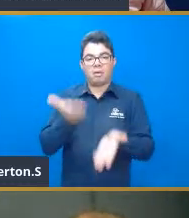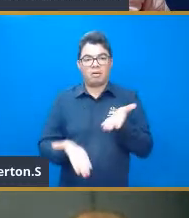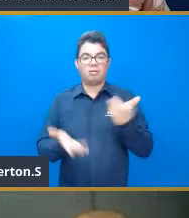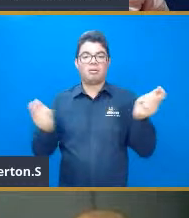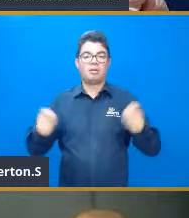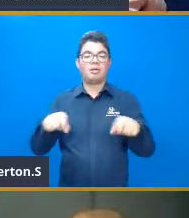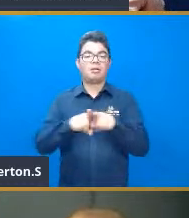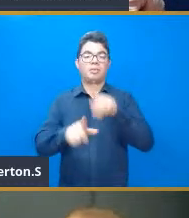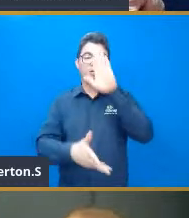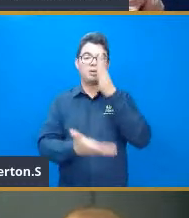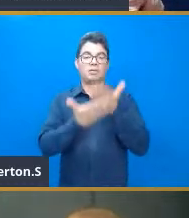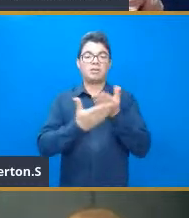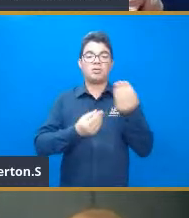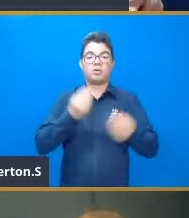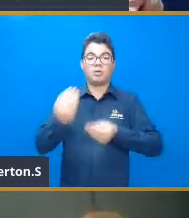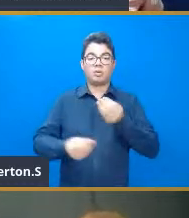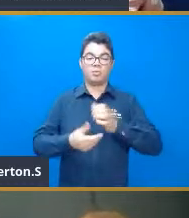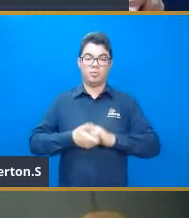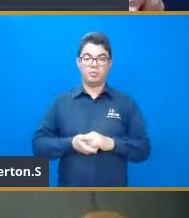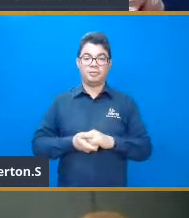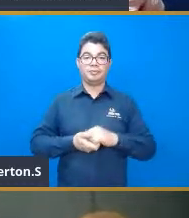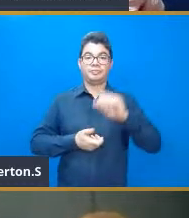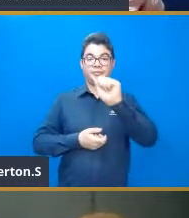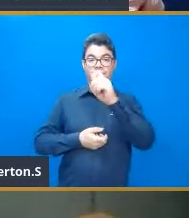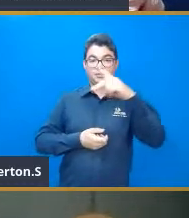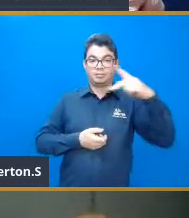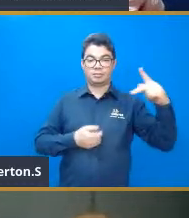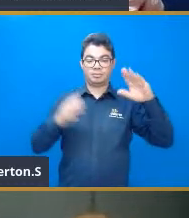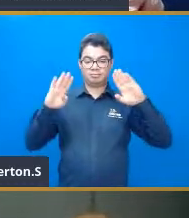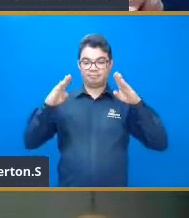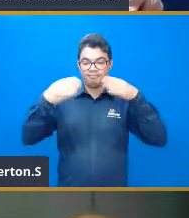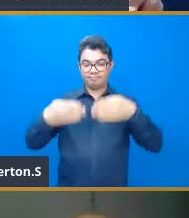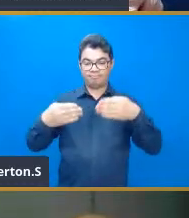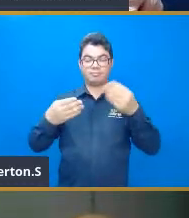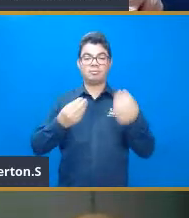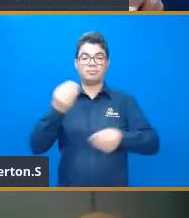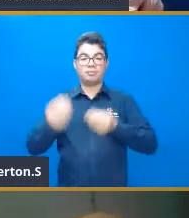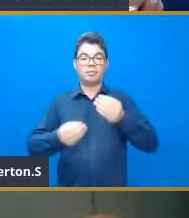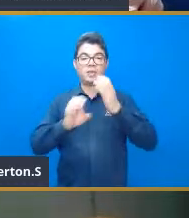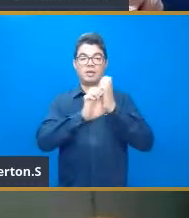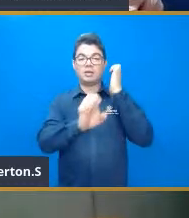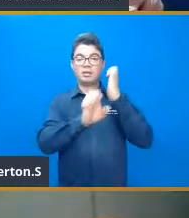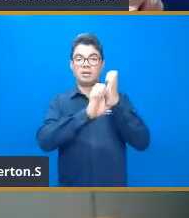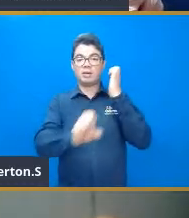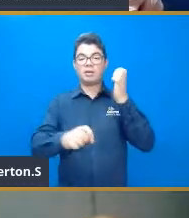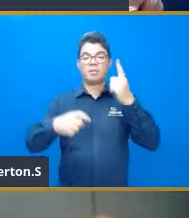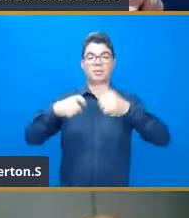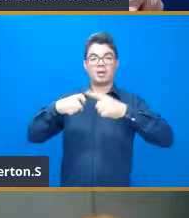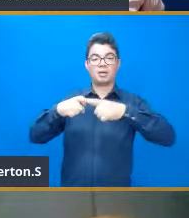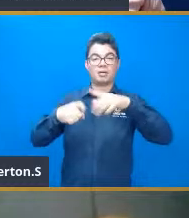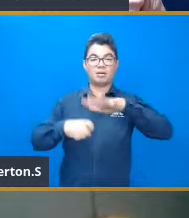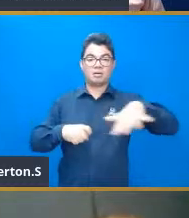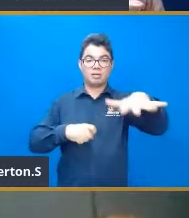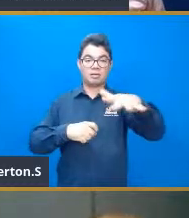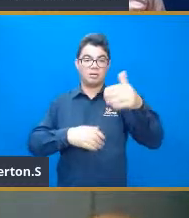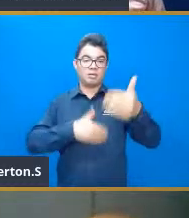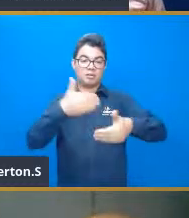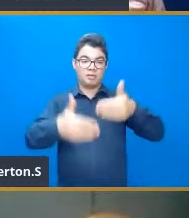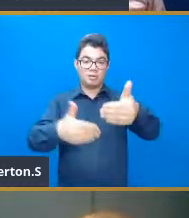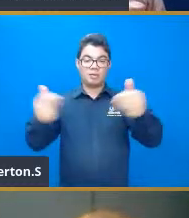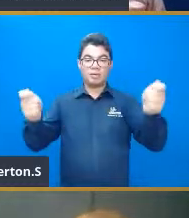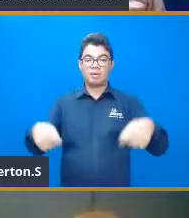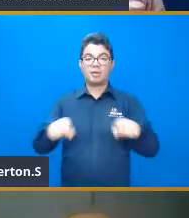acredito que deve ter aplicativos específicos para isso, né? Então, quem trabalha com engenharia biomédica desenvolve, né, sistemas, desenvolve